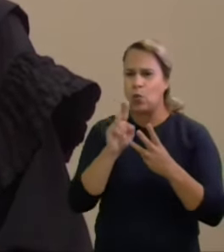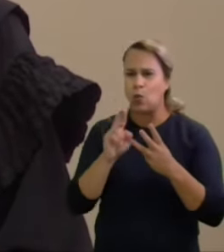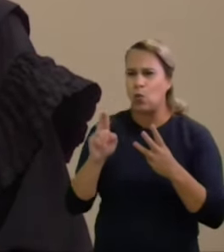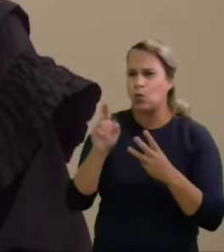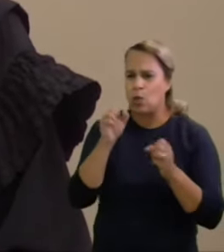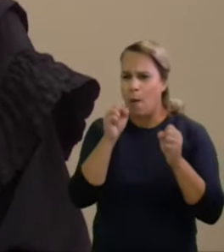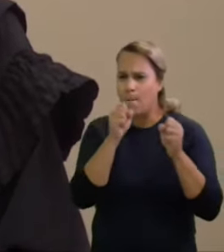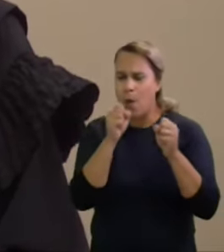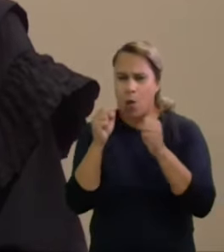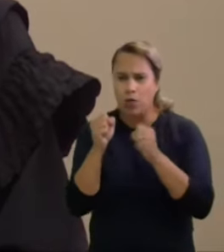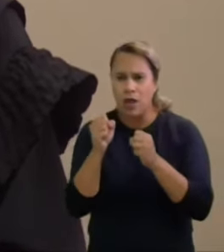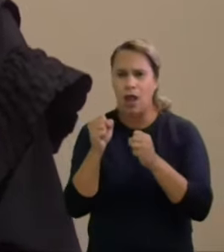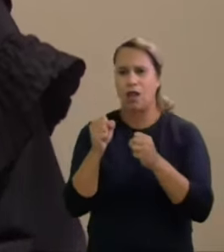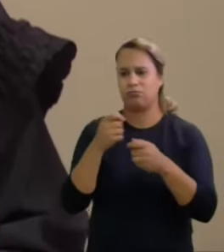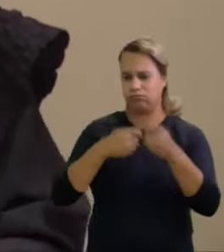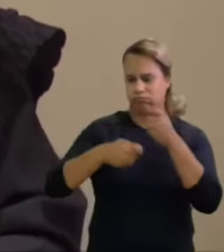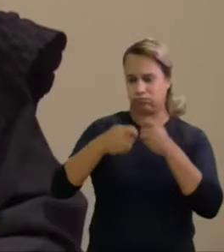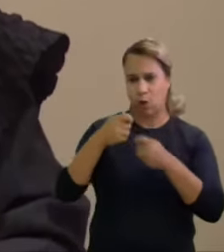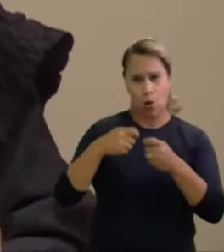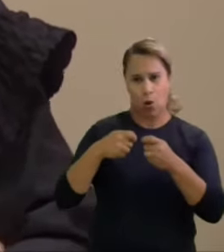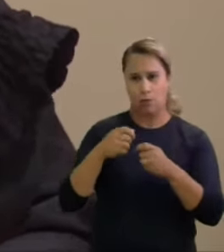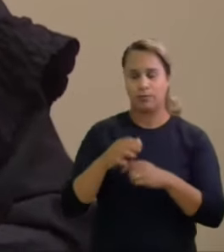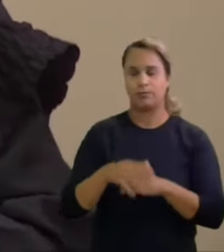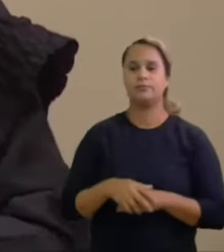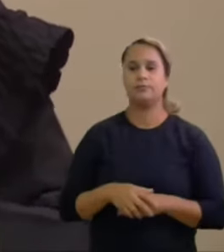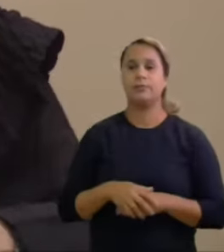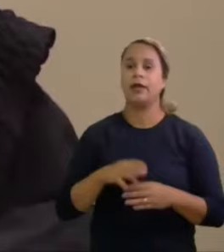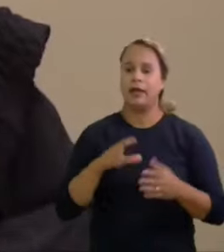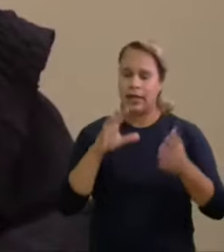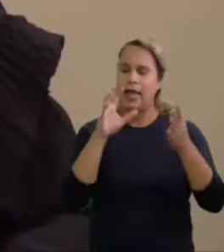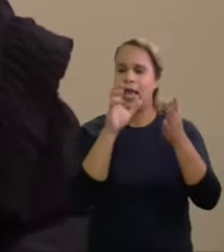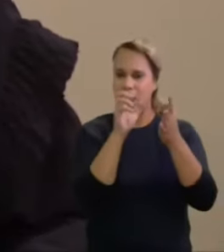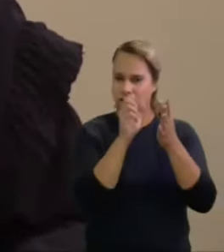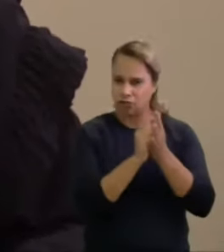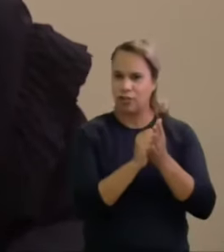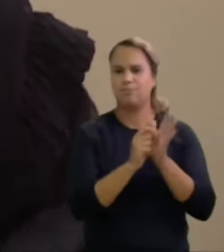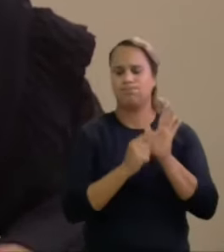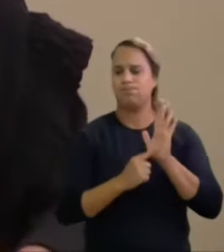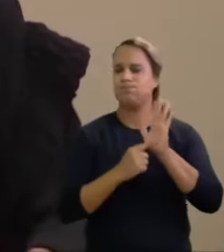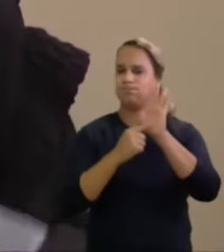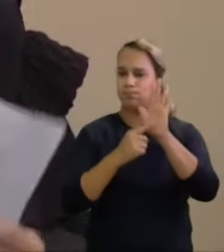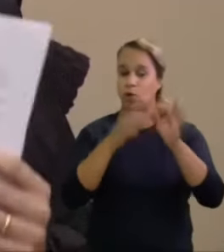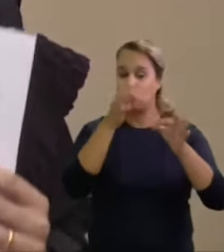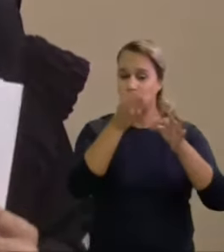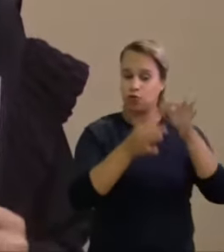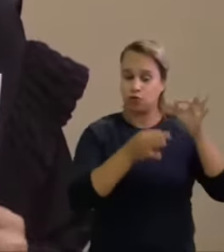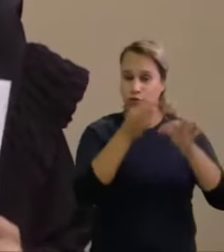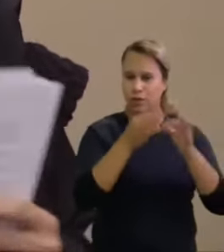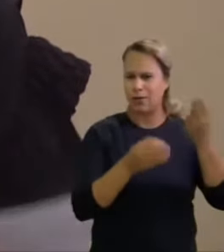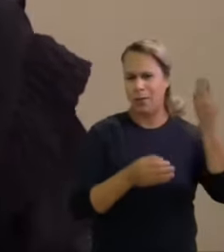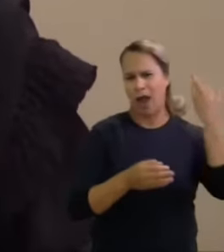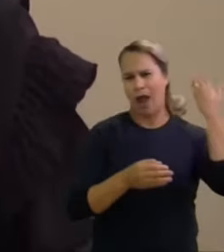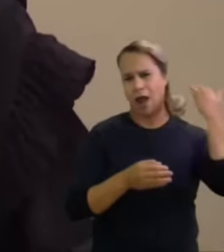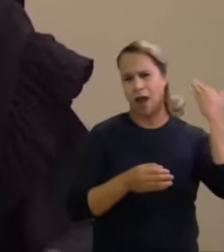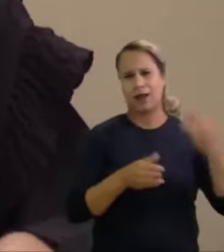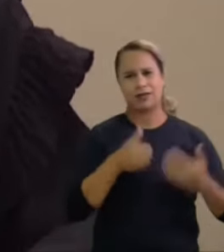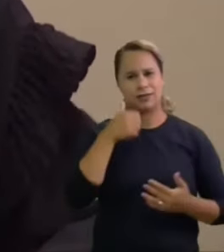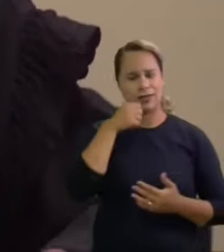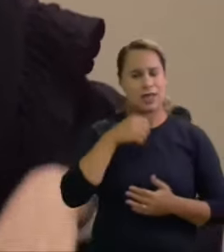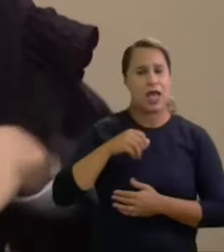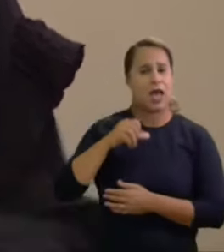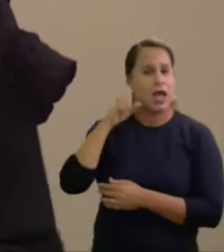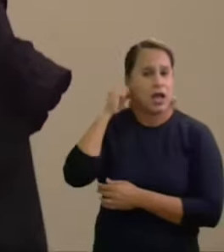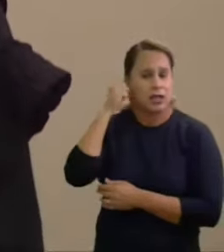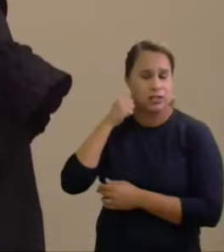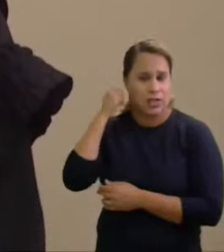vale registrar e aqui volto de novo ao julgamento da senadora Selma Arruda faço